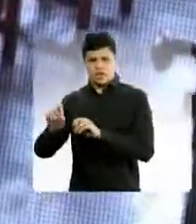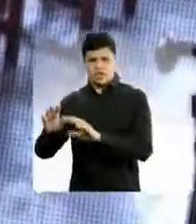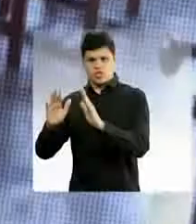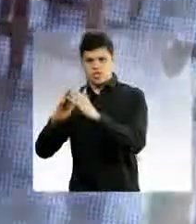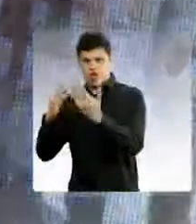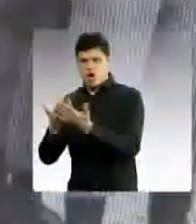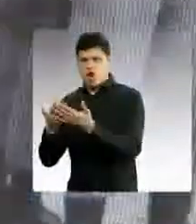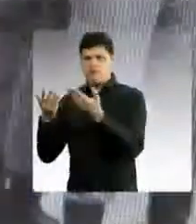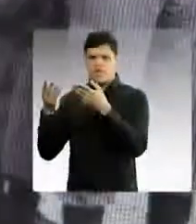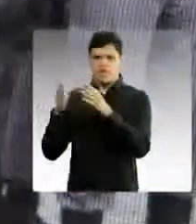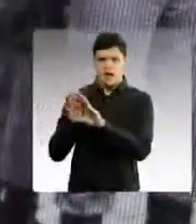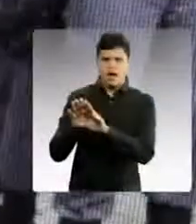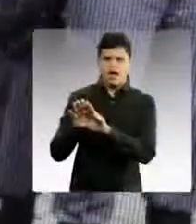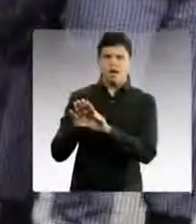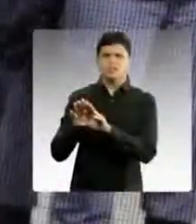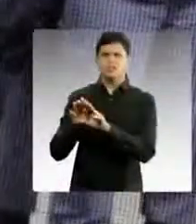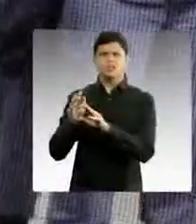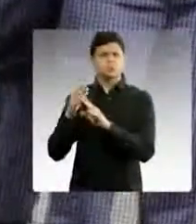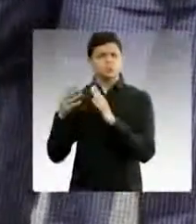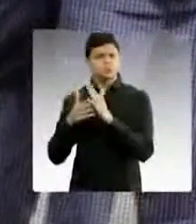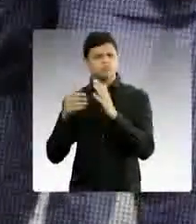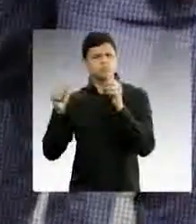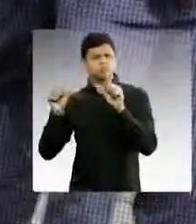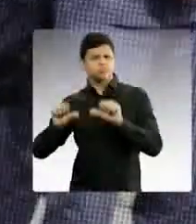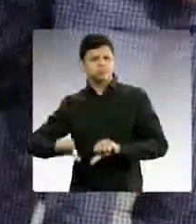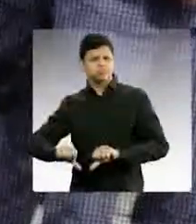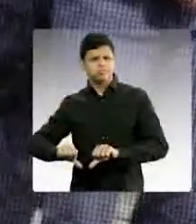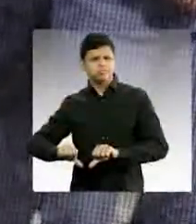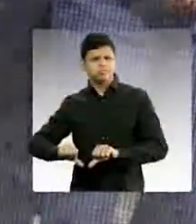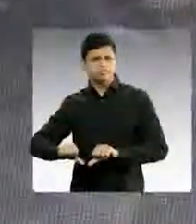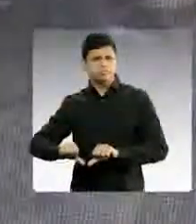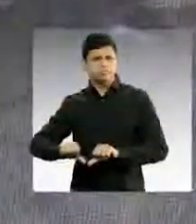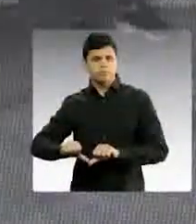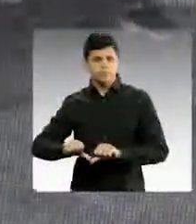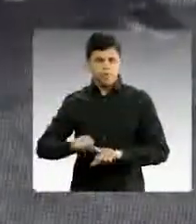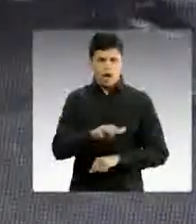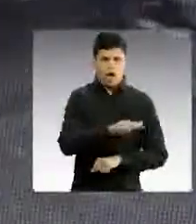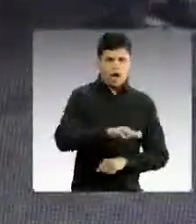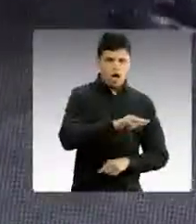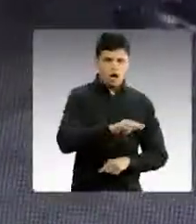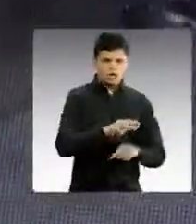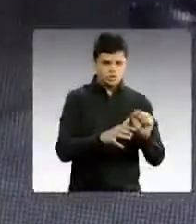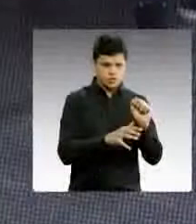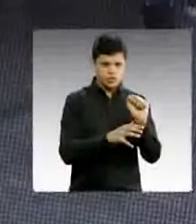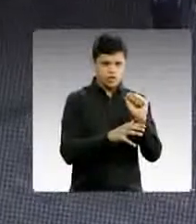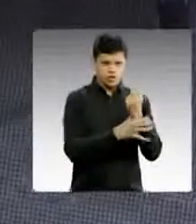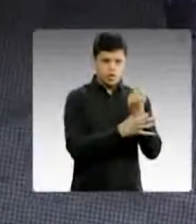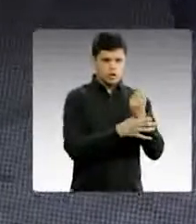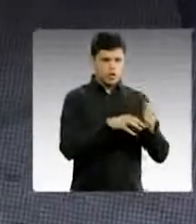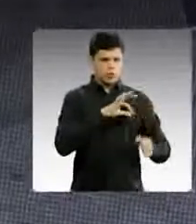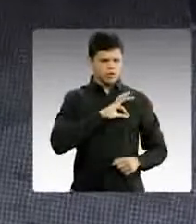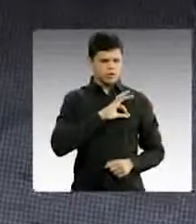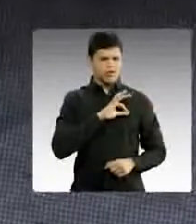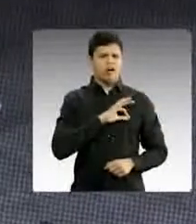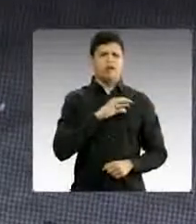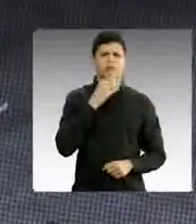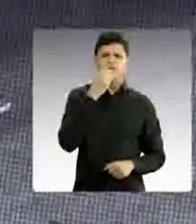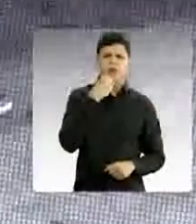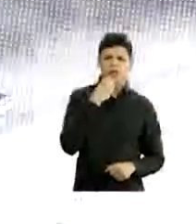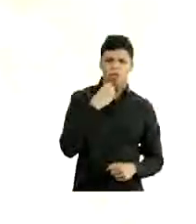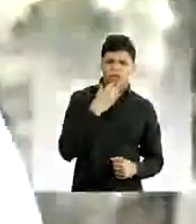ensino. Até o moral da tropa vem sendo destruído. Nossos policiais estão